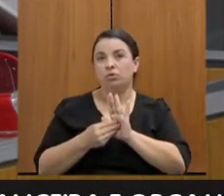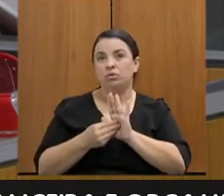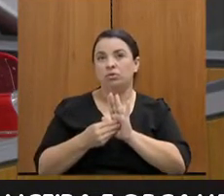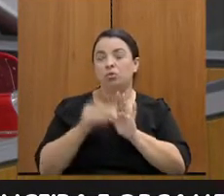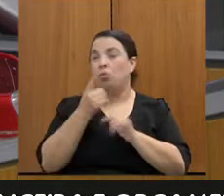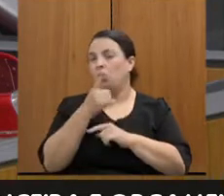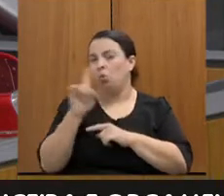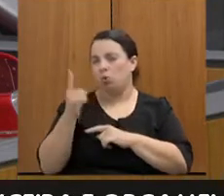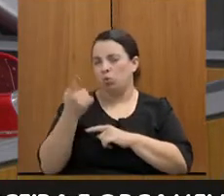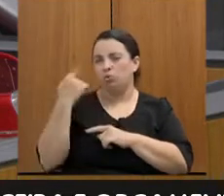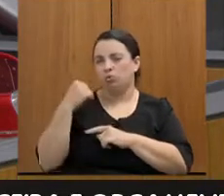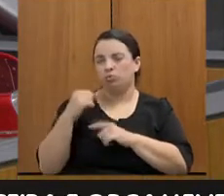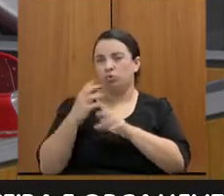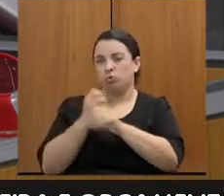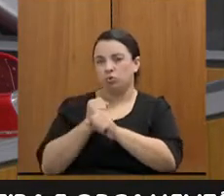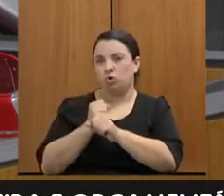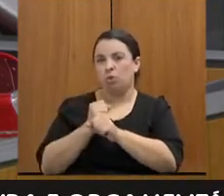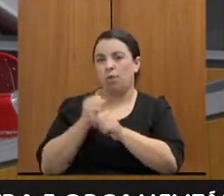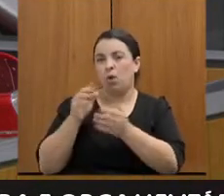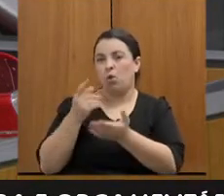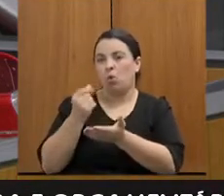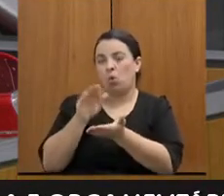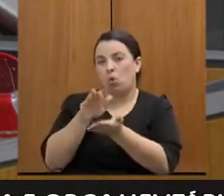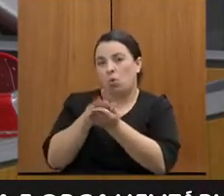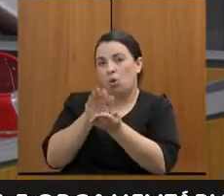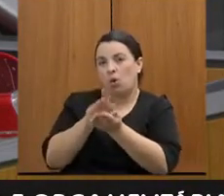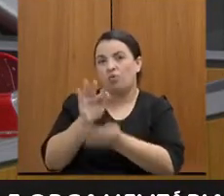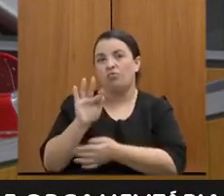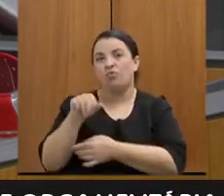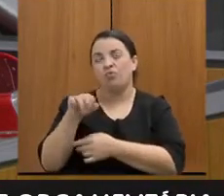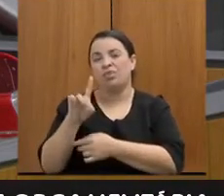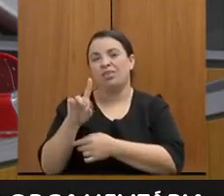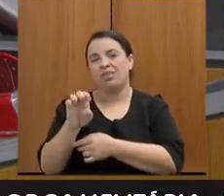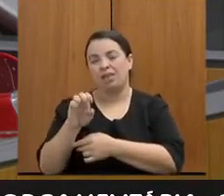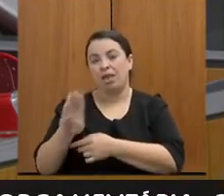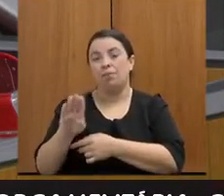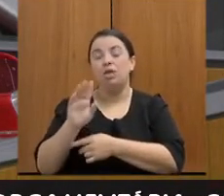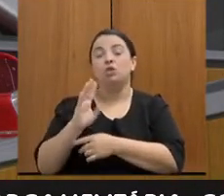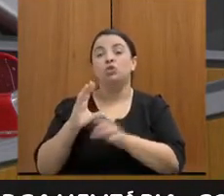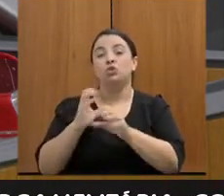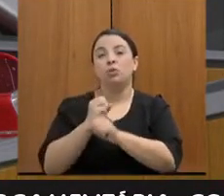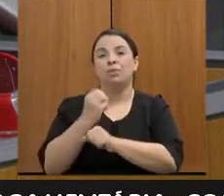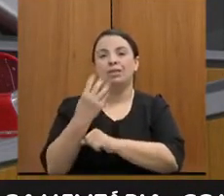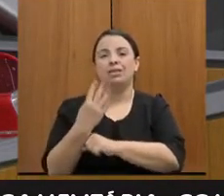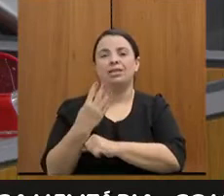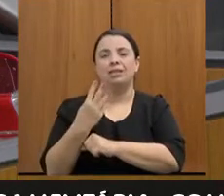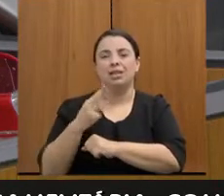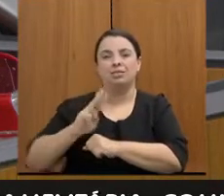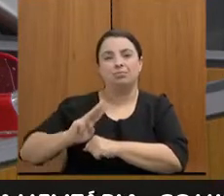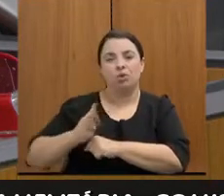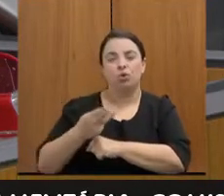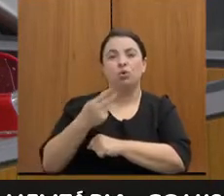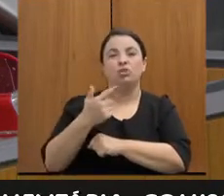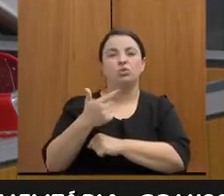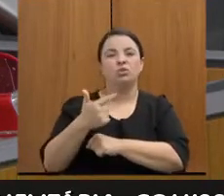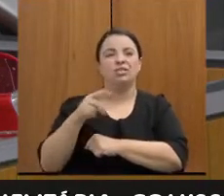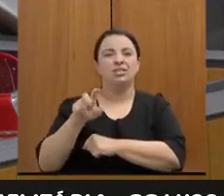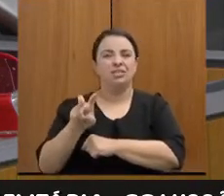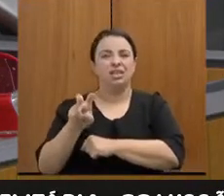saldo, o último relatório que foi publicado, 3 bilhões, 215 milhões, 918 mil,